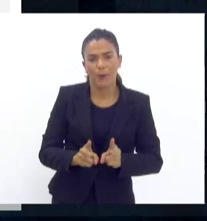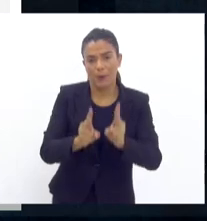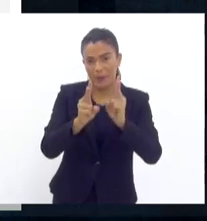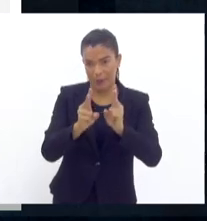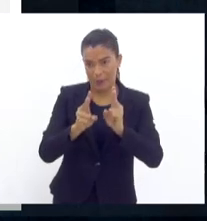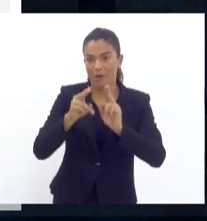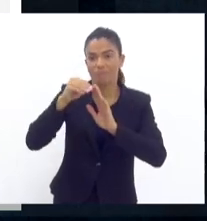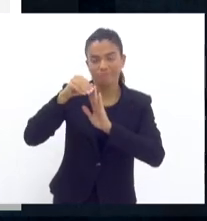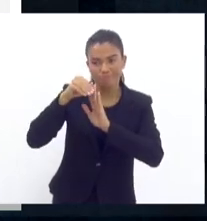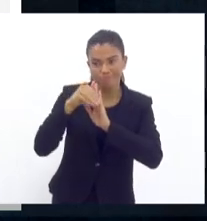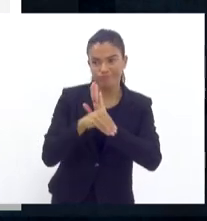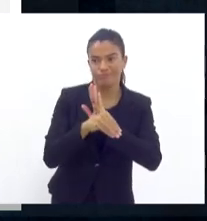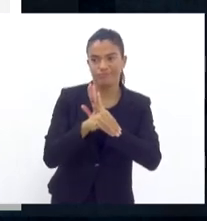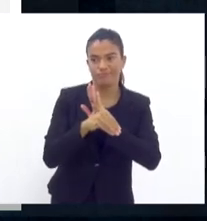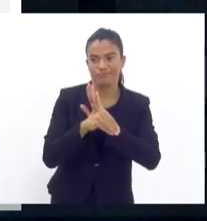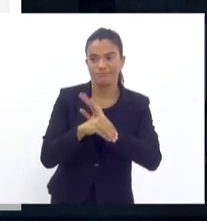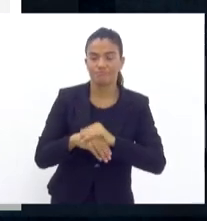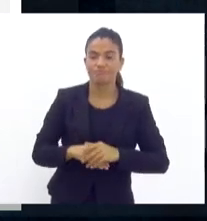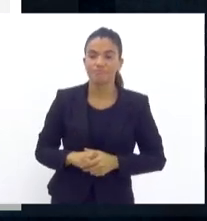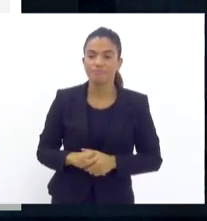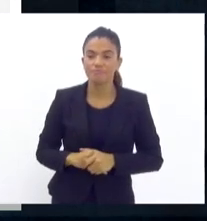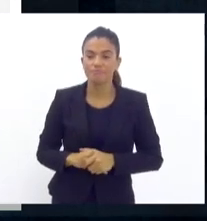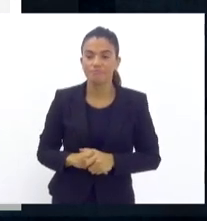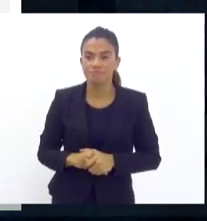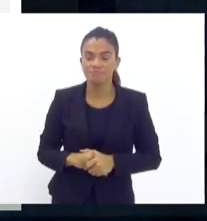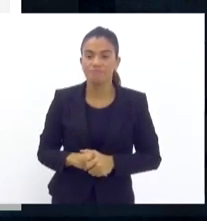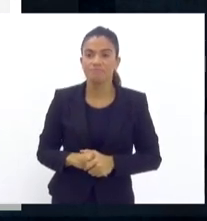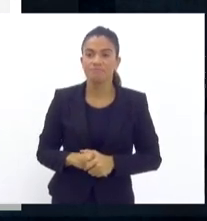na tendência de queda. Pode passar.